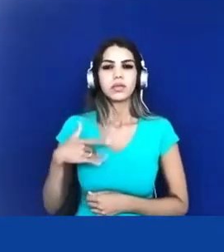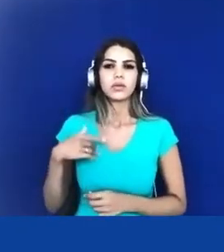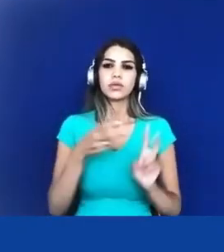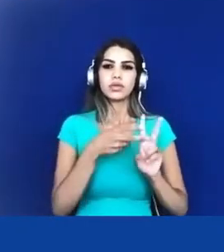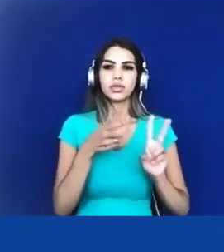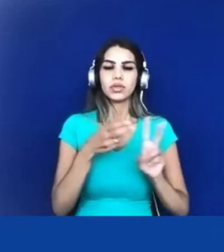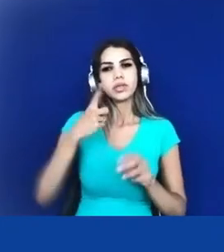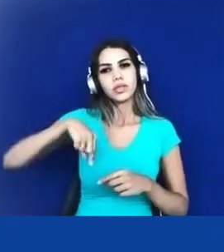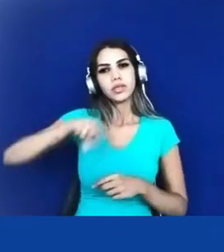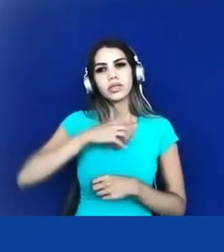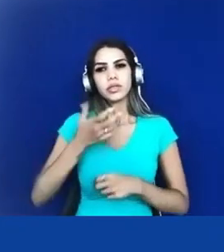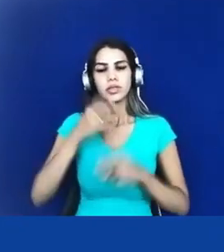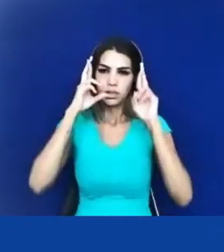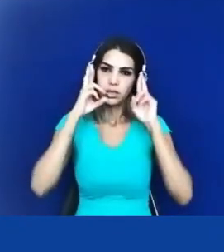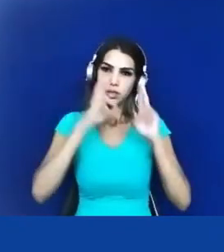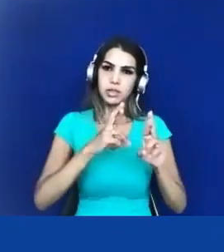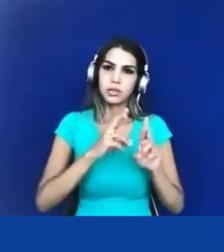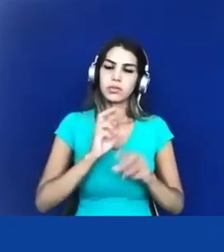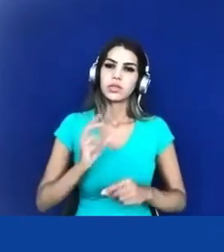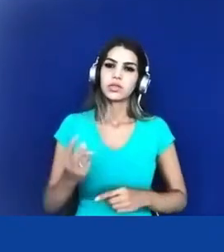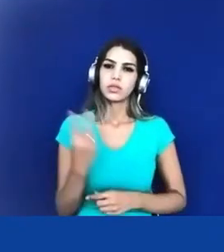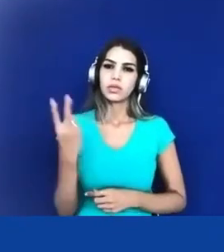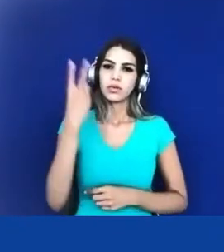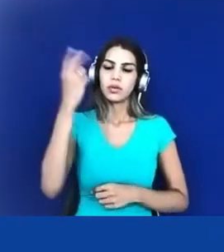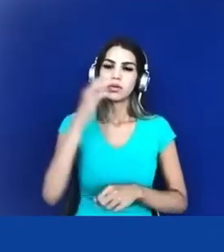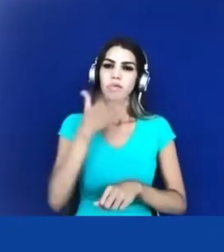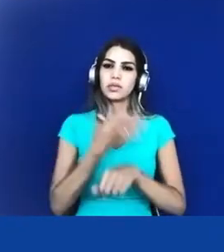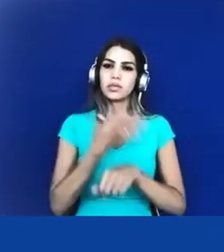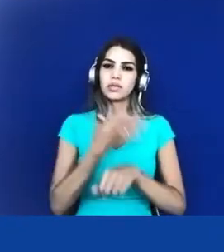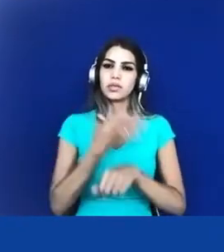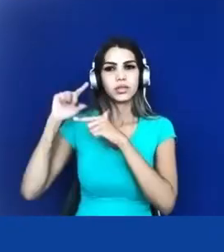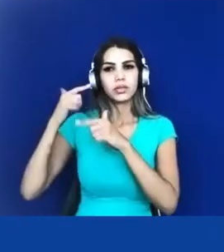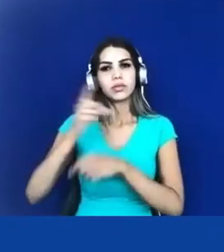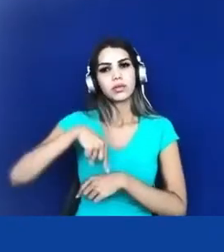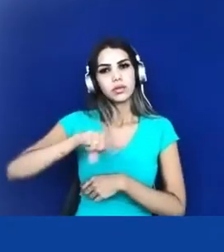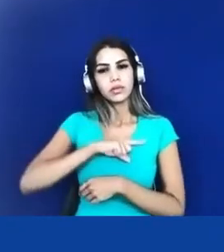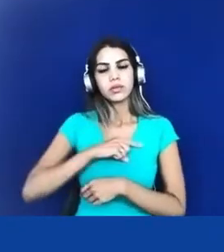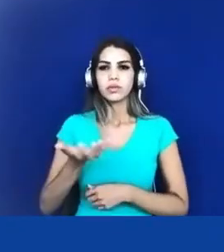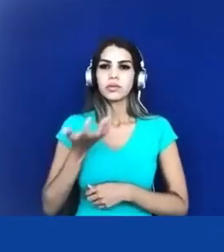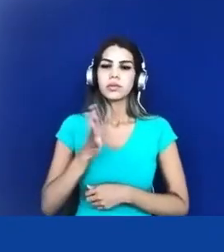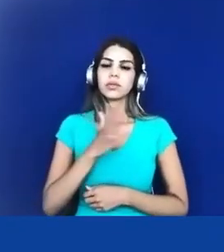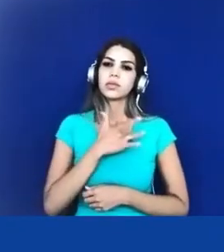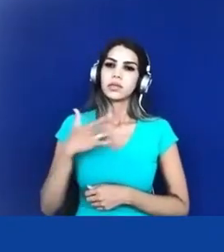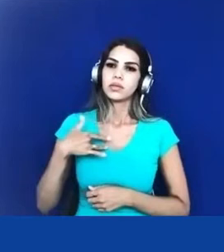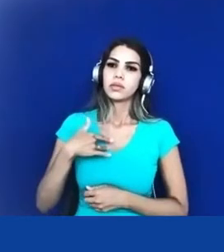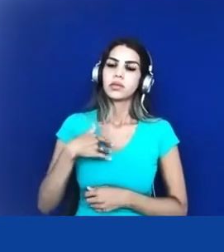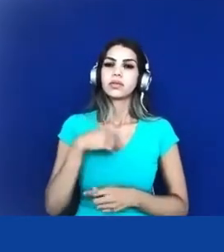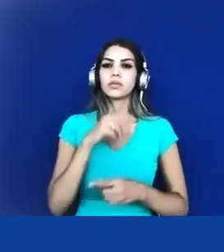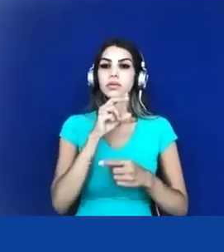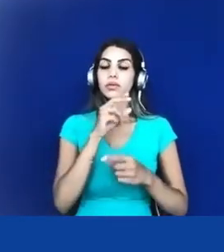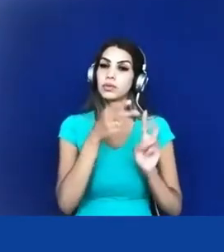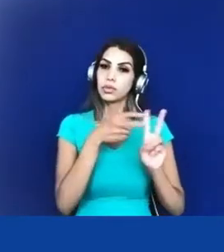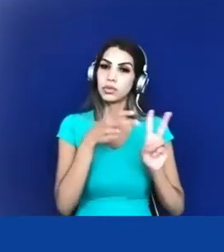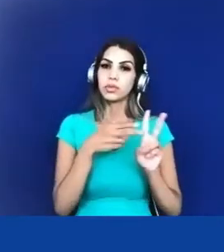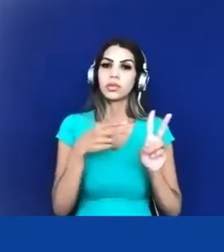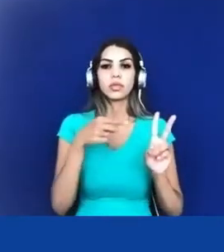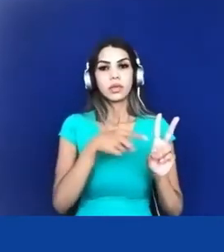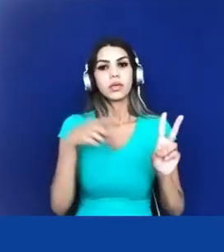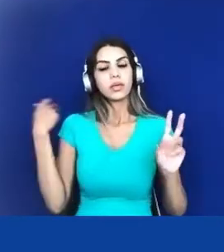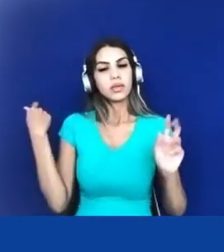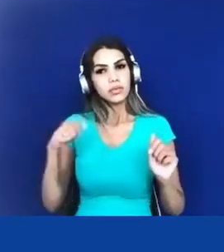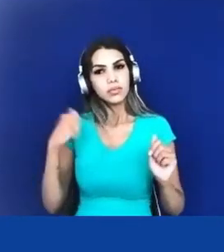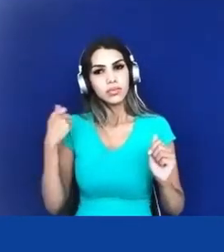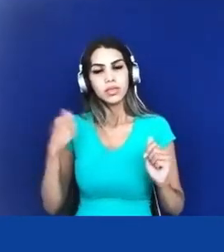e valorize as nossas práticas tradicionais né a gente quer que a saúde indígena ela seja realmente pensada junto